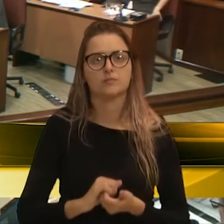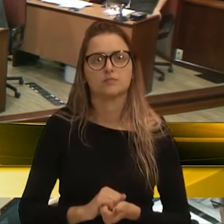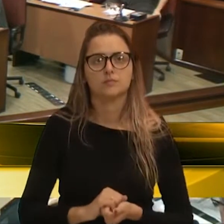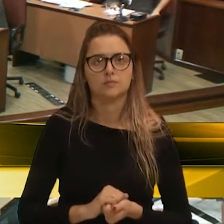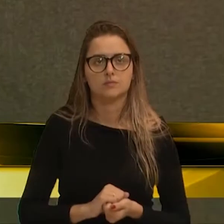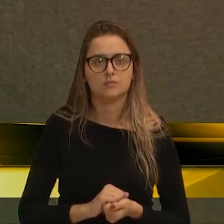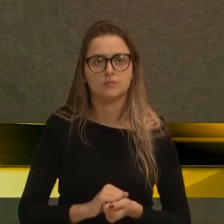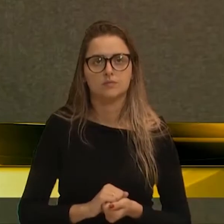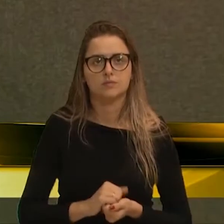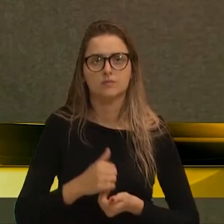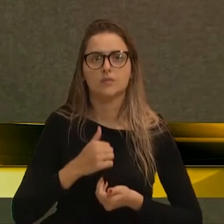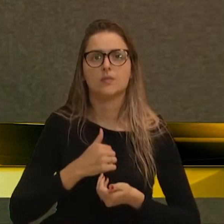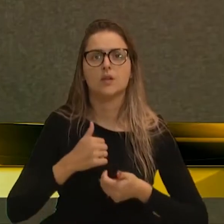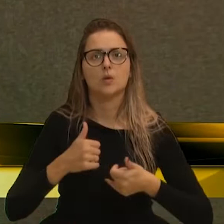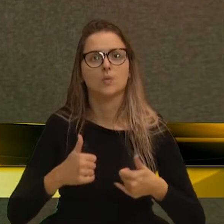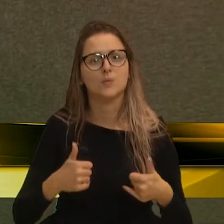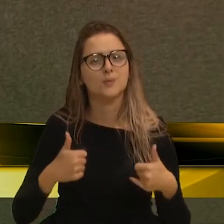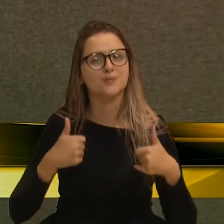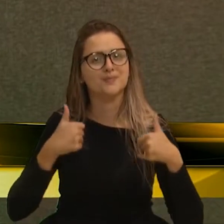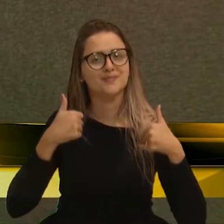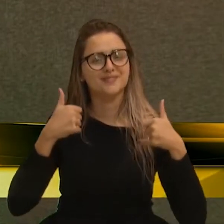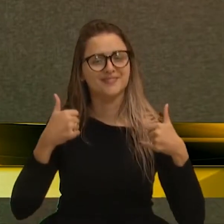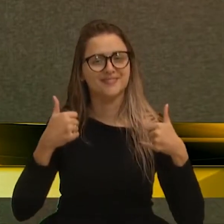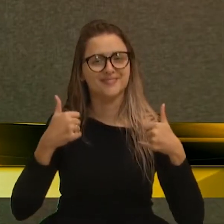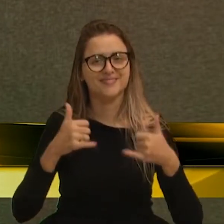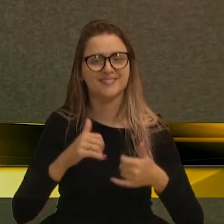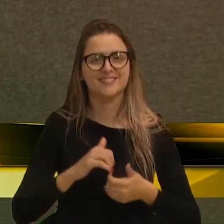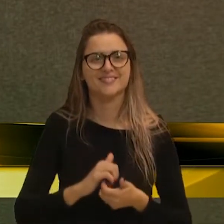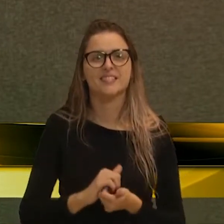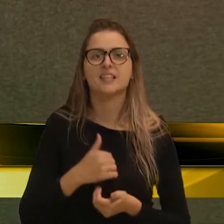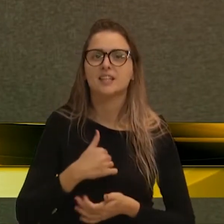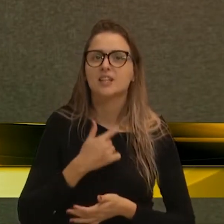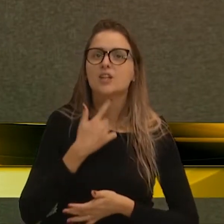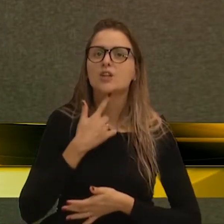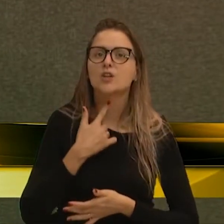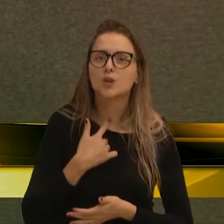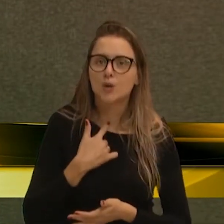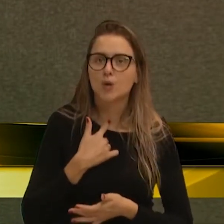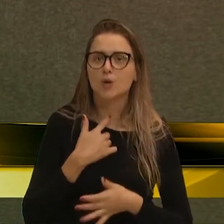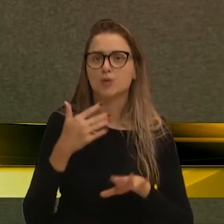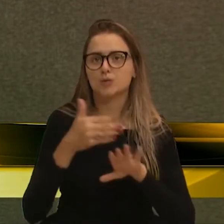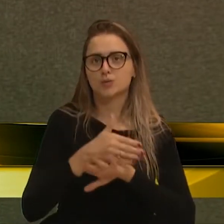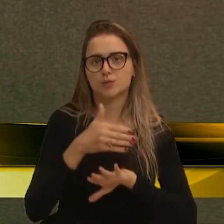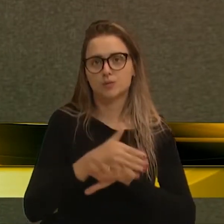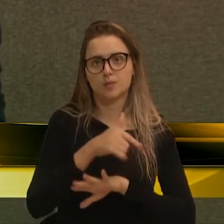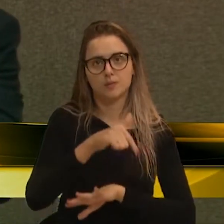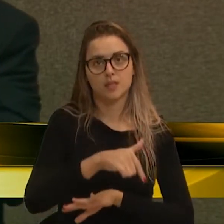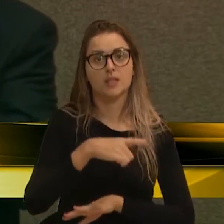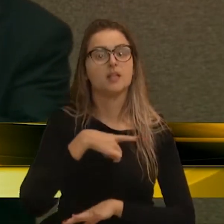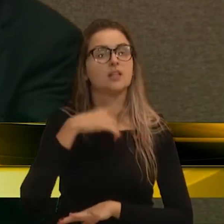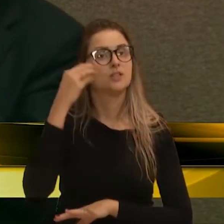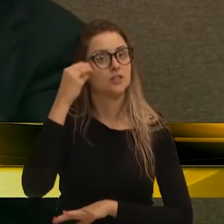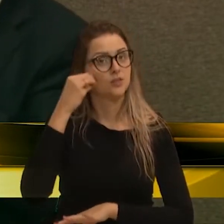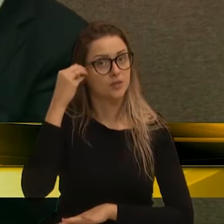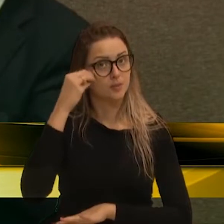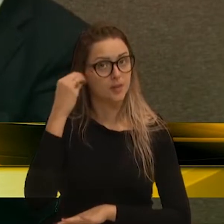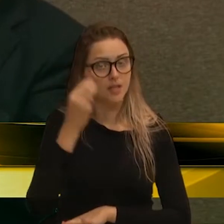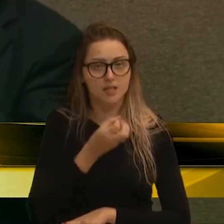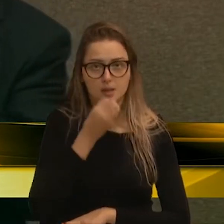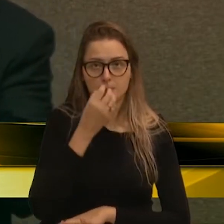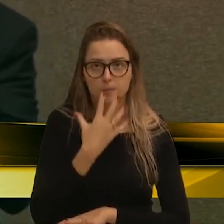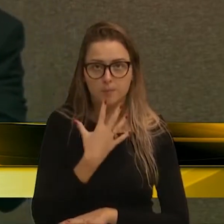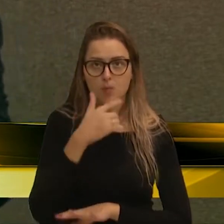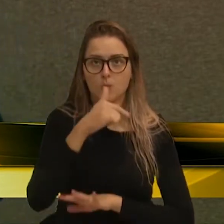Me orgulho muito, eu gosto muito de estar aqui, tive uma experiência muito boa no